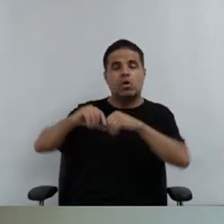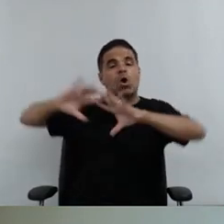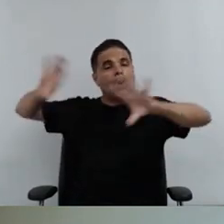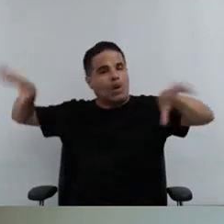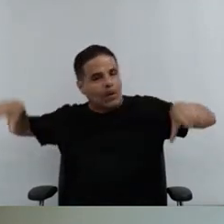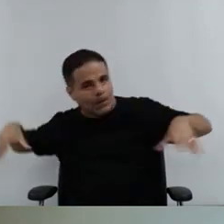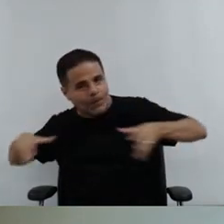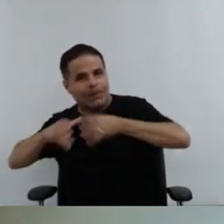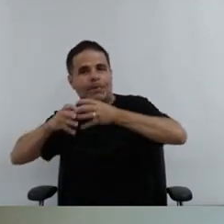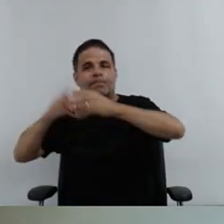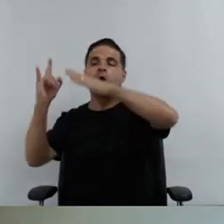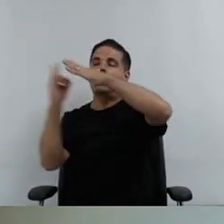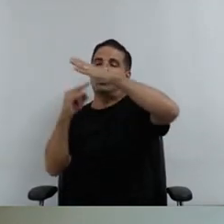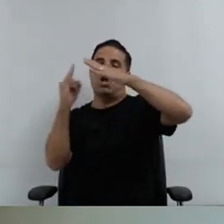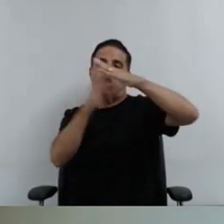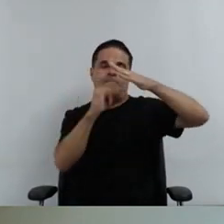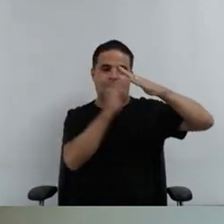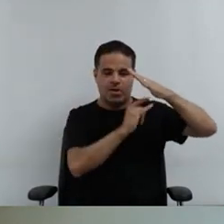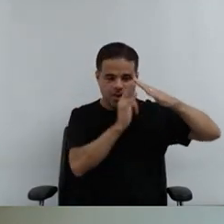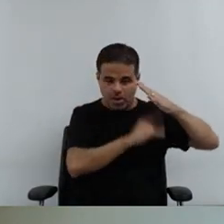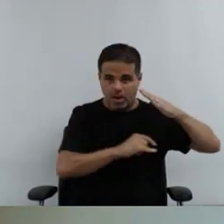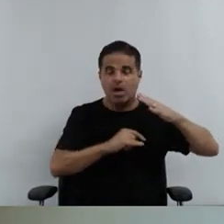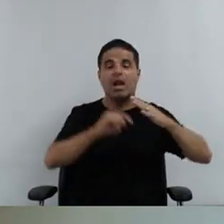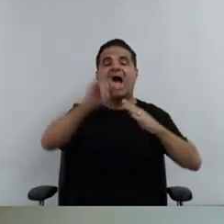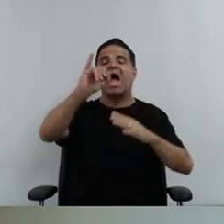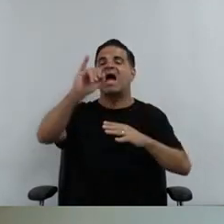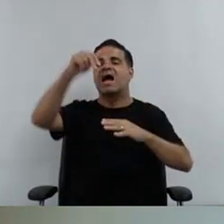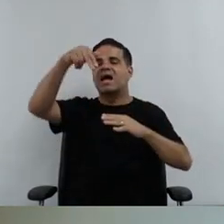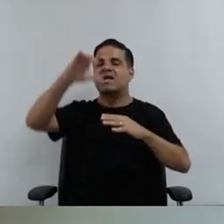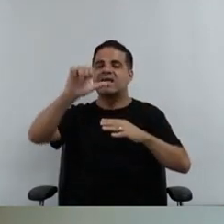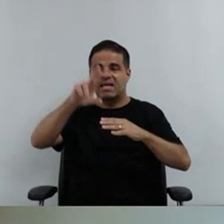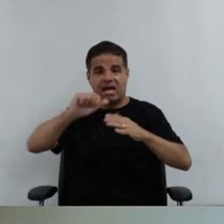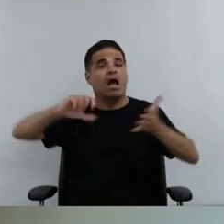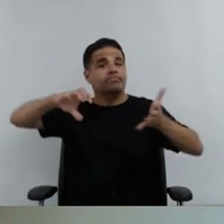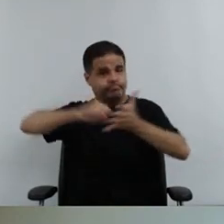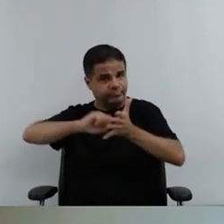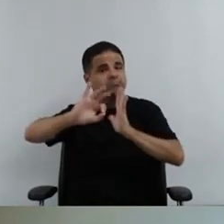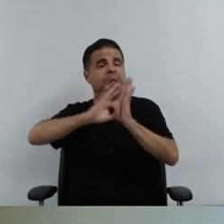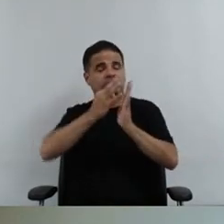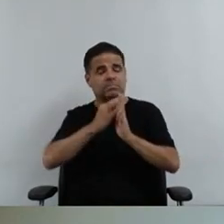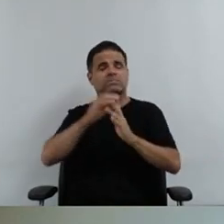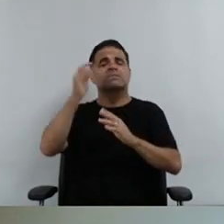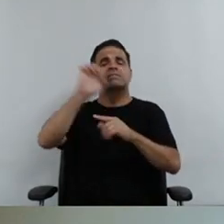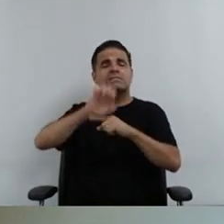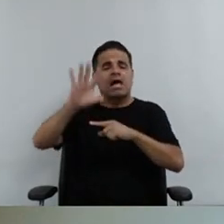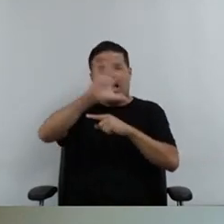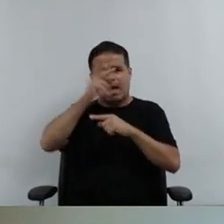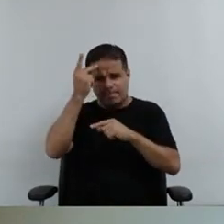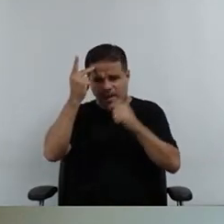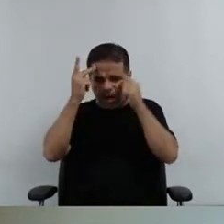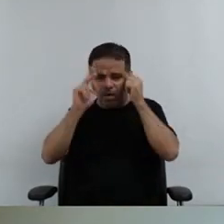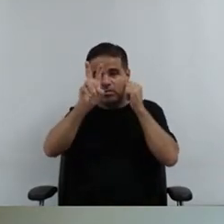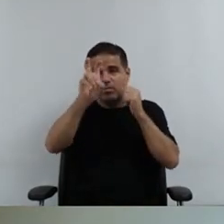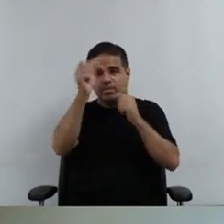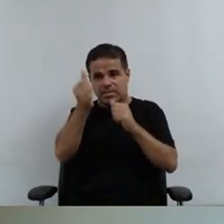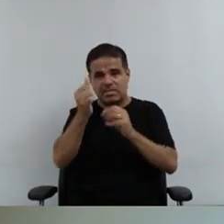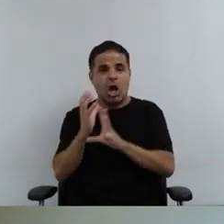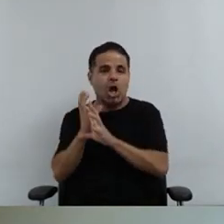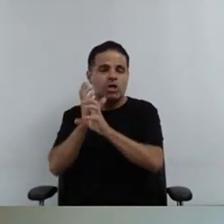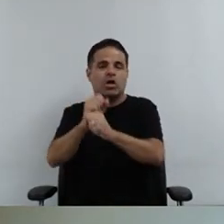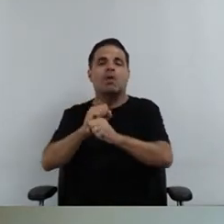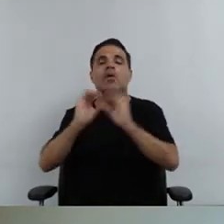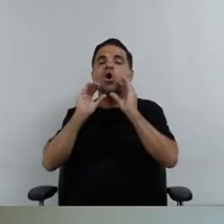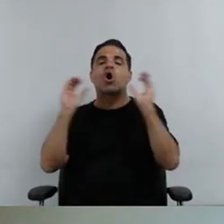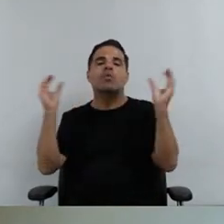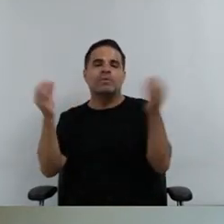quilombolas, isso é registrado pelo INCRA. No Estado de São Paulo, a gente tem 56 comunidades quilombolas que estão